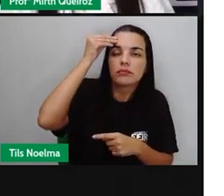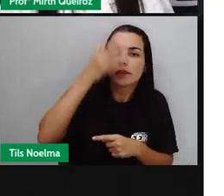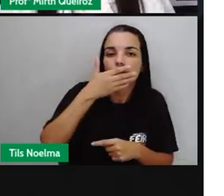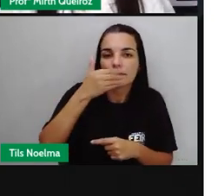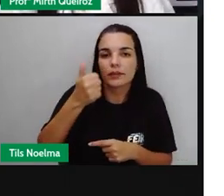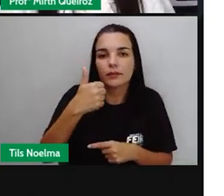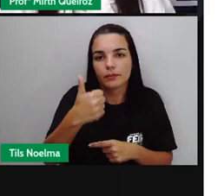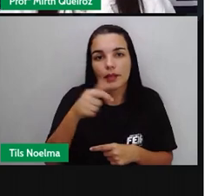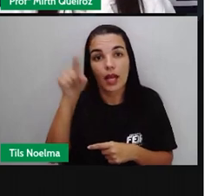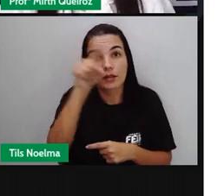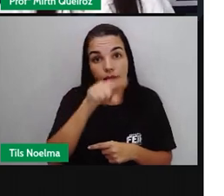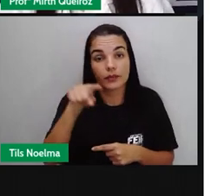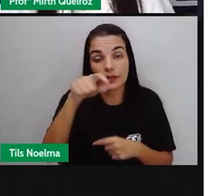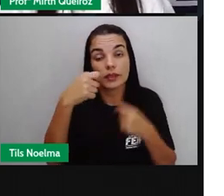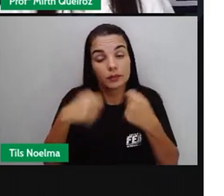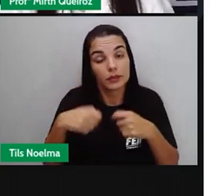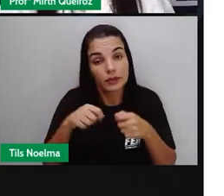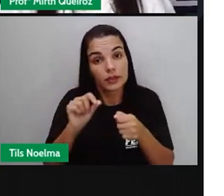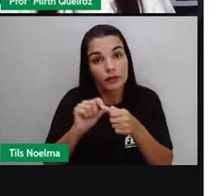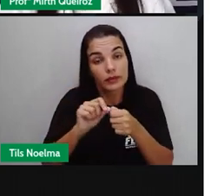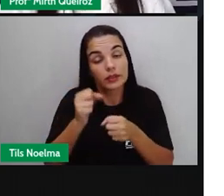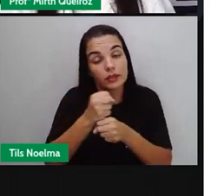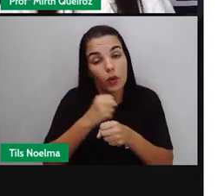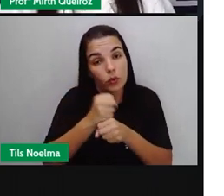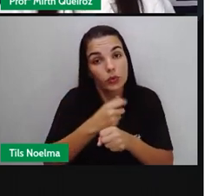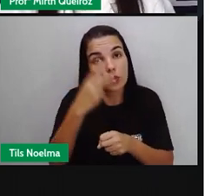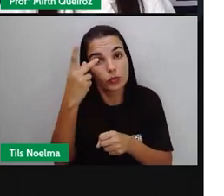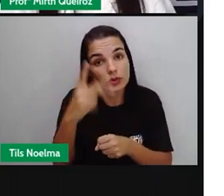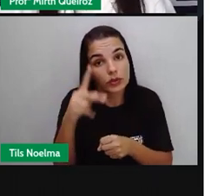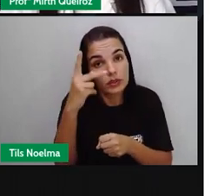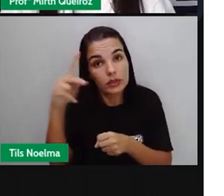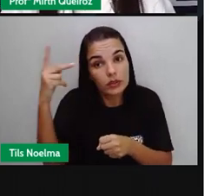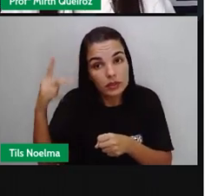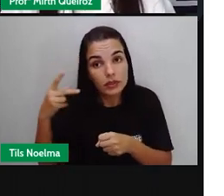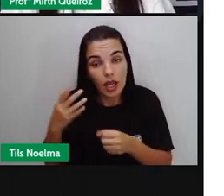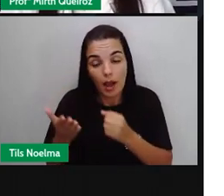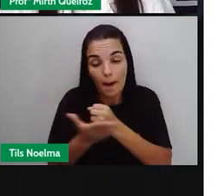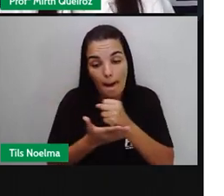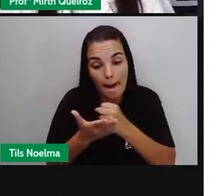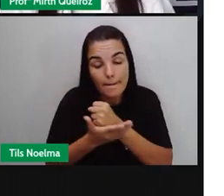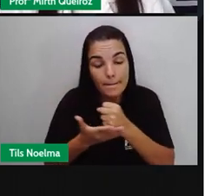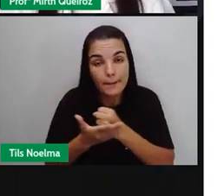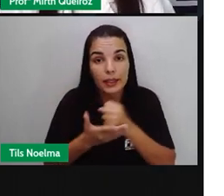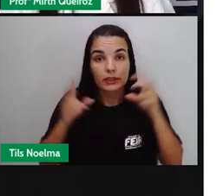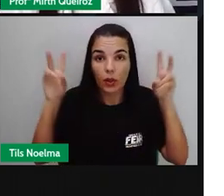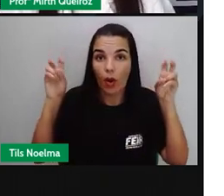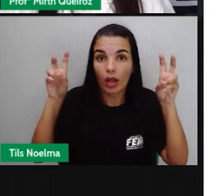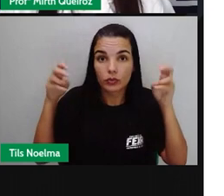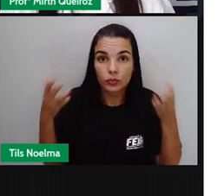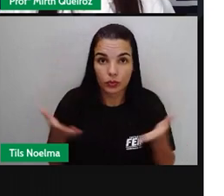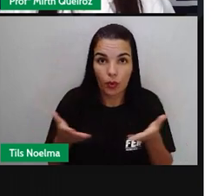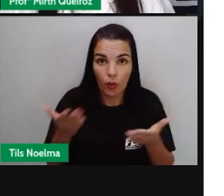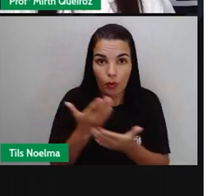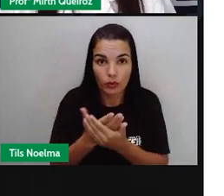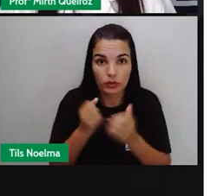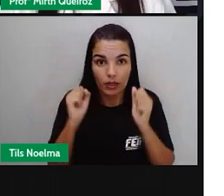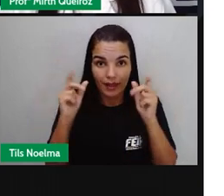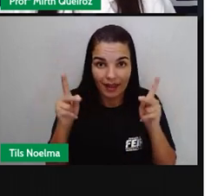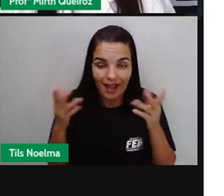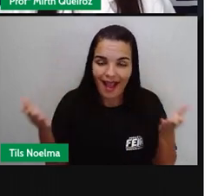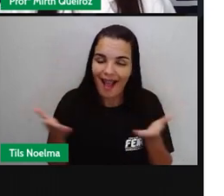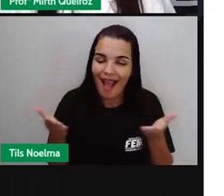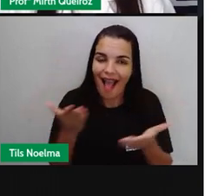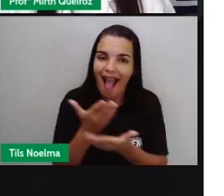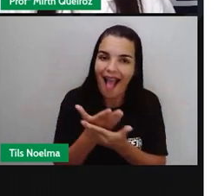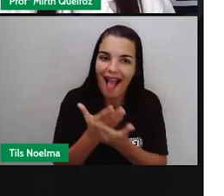nossa mente. E vocês deverão construir um mapa mental com base nesse assunto que nós estudamos hoje, certo? A